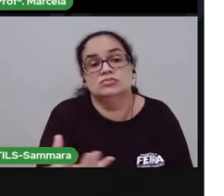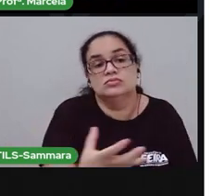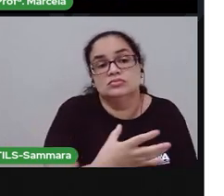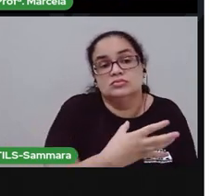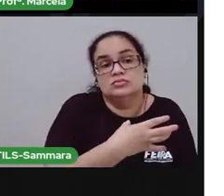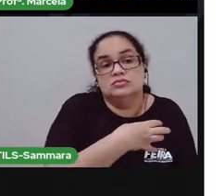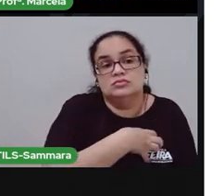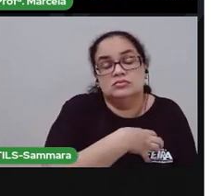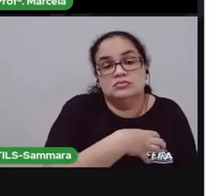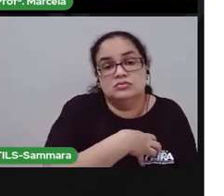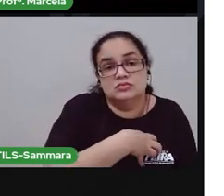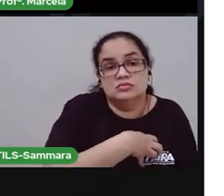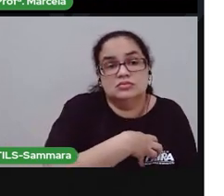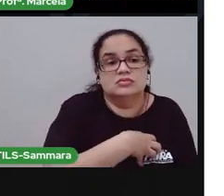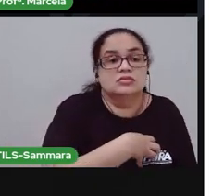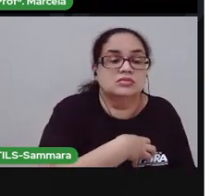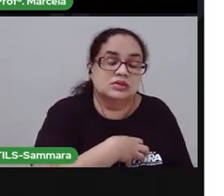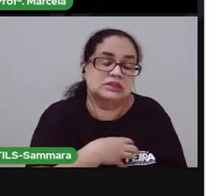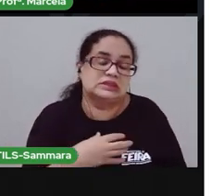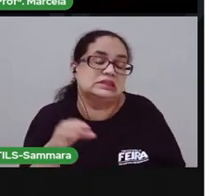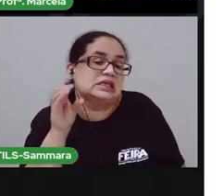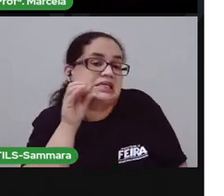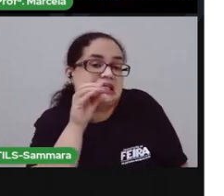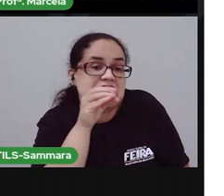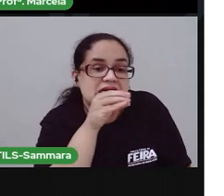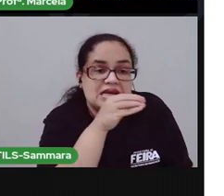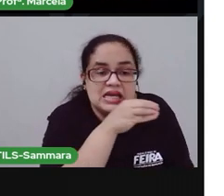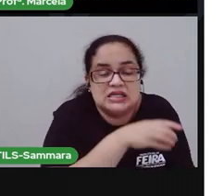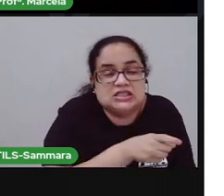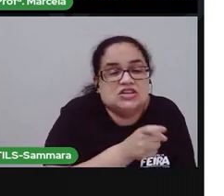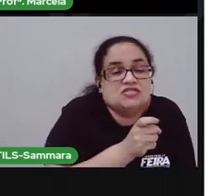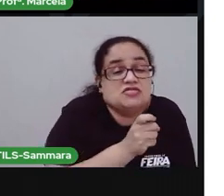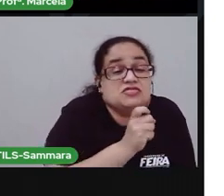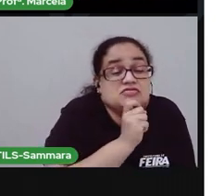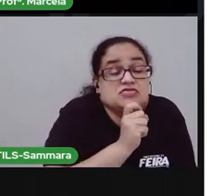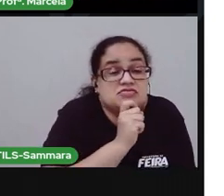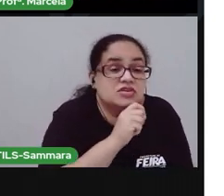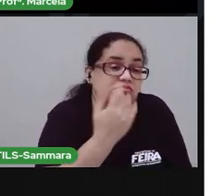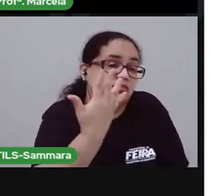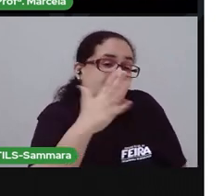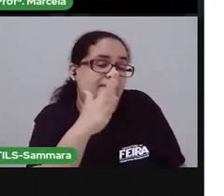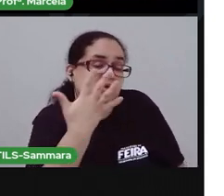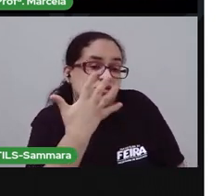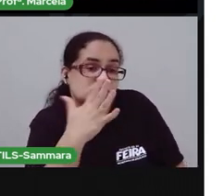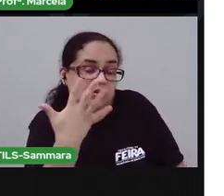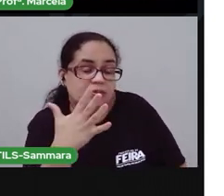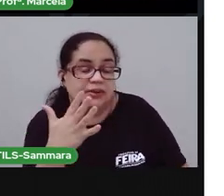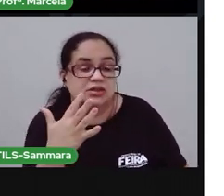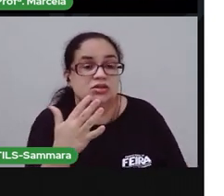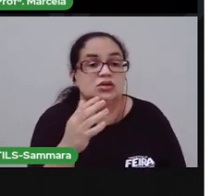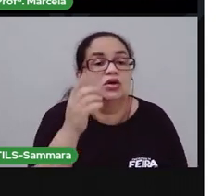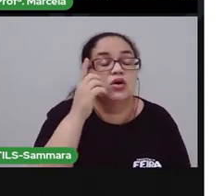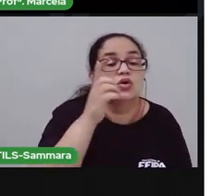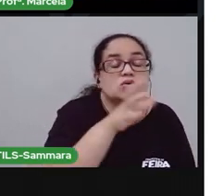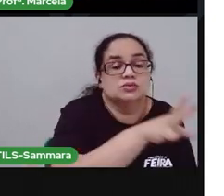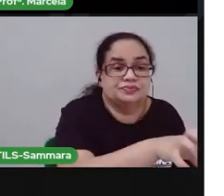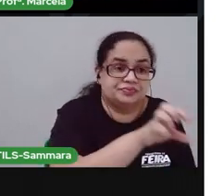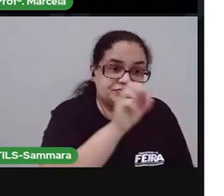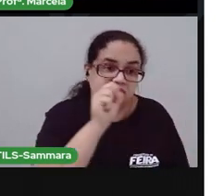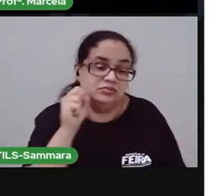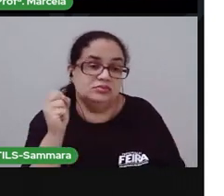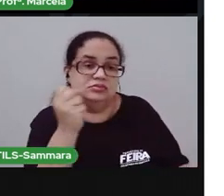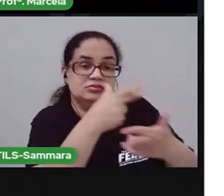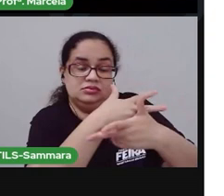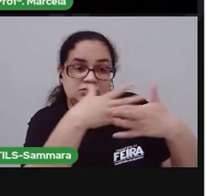coisas. Sentir se tá quente, tá frio, se tá gelado, se tá morno. Consegue pegar nas coisas, né?